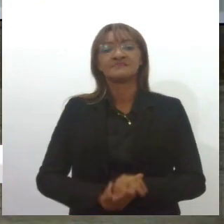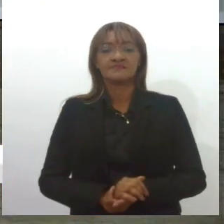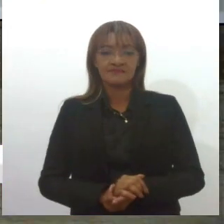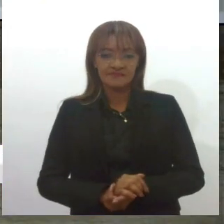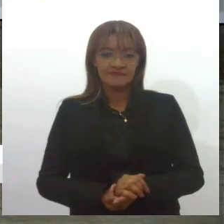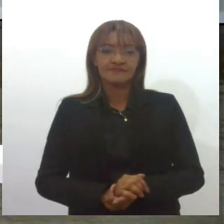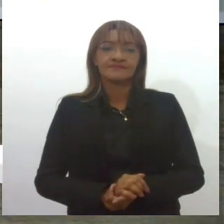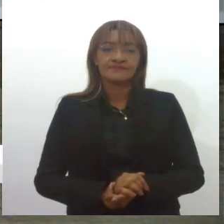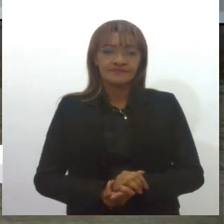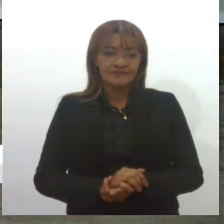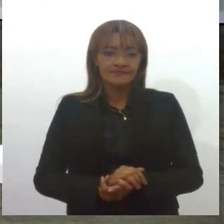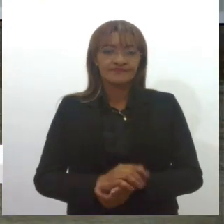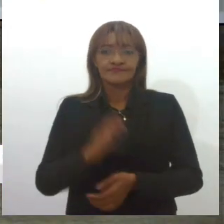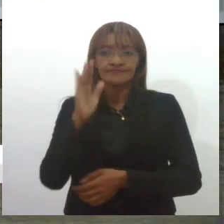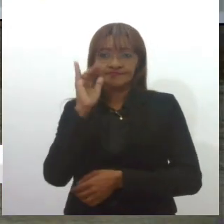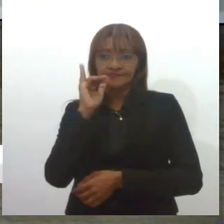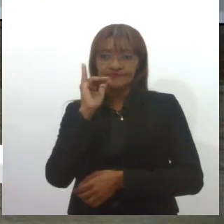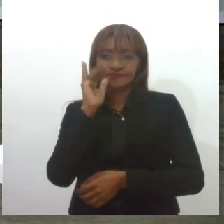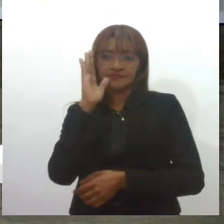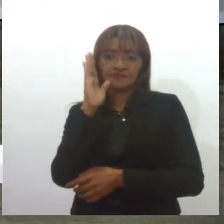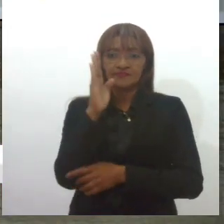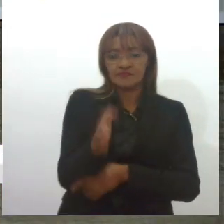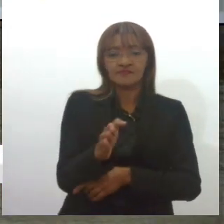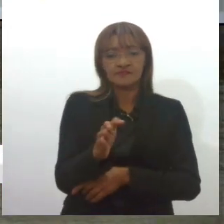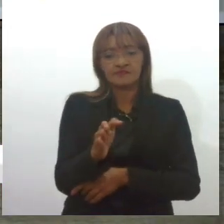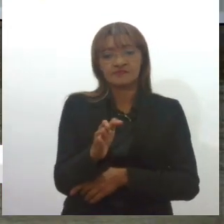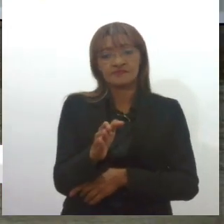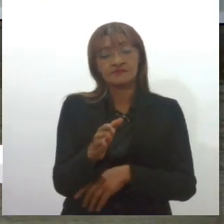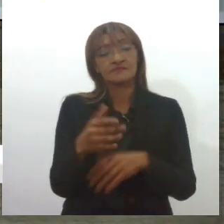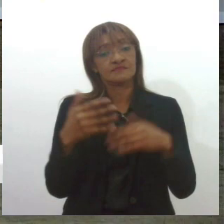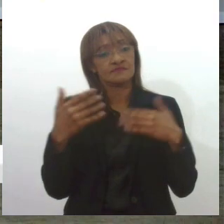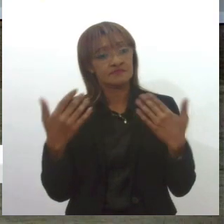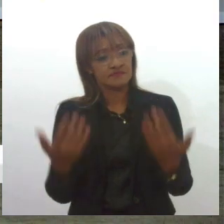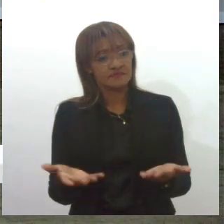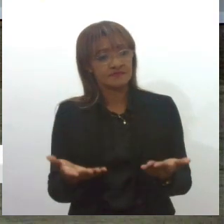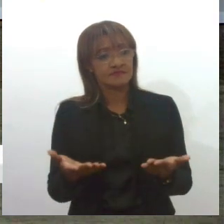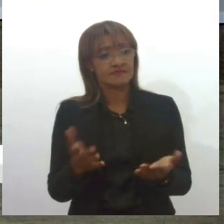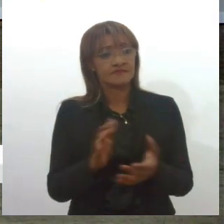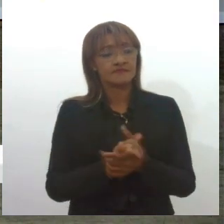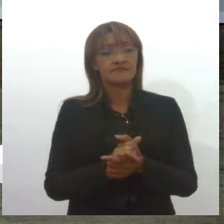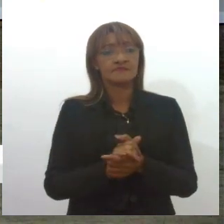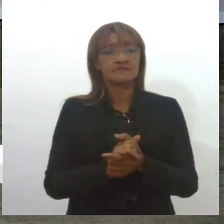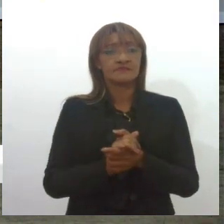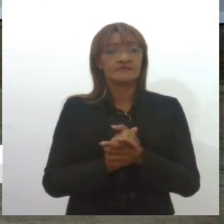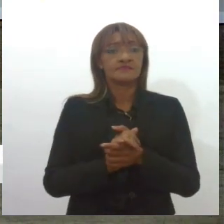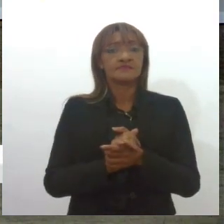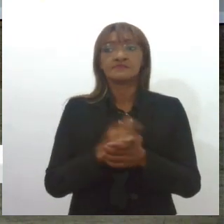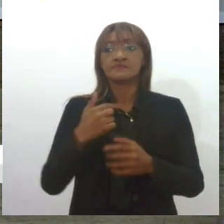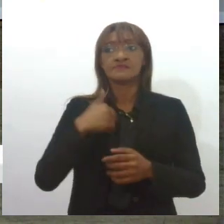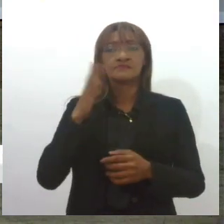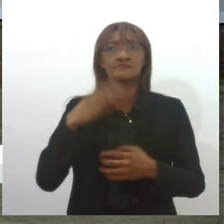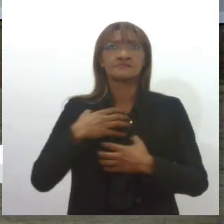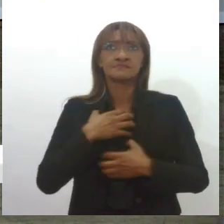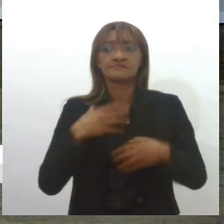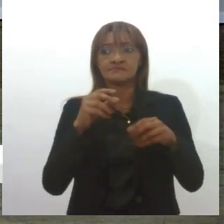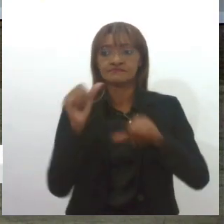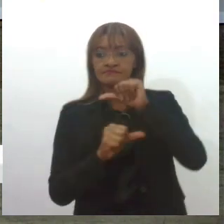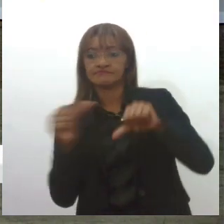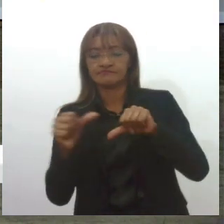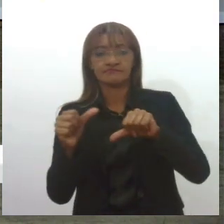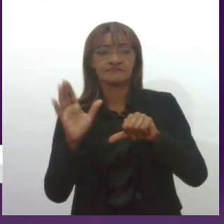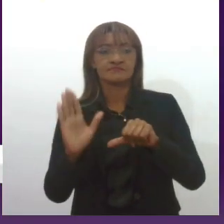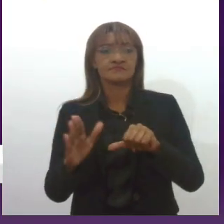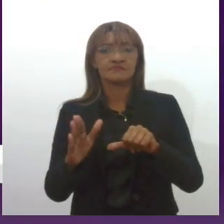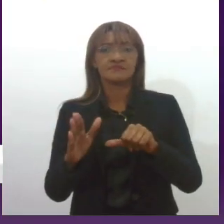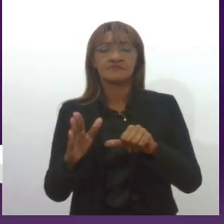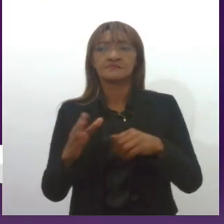dito diretamente, né, Manuela? aí no outro dia eu fui transferida, e é uma coisa assim que Jane sabe como é, corta um cordão